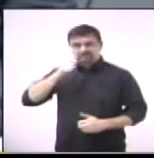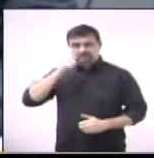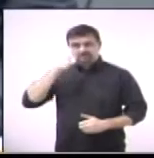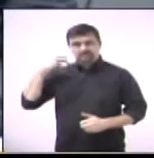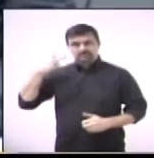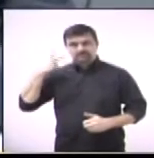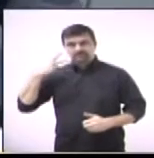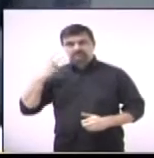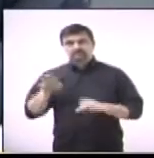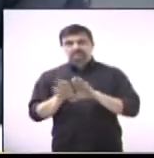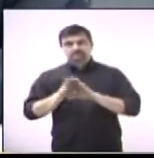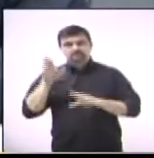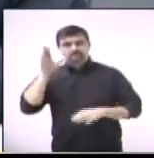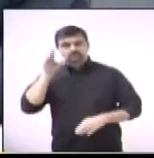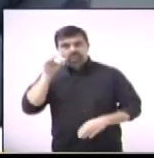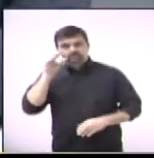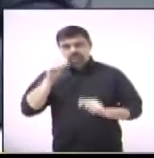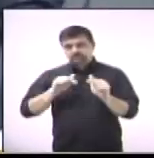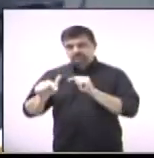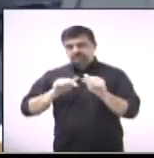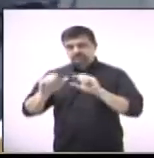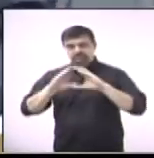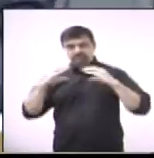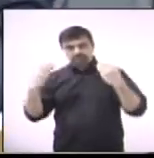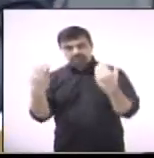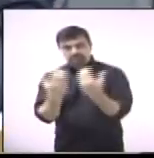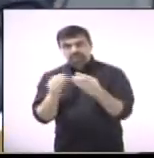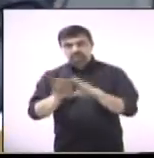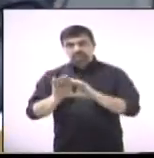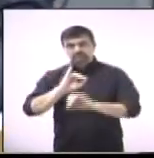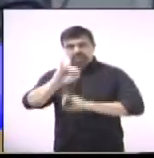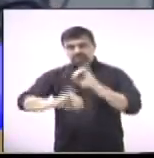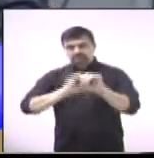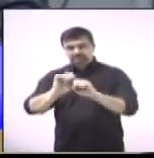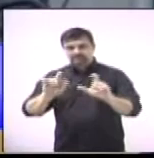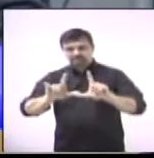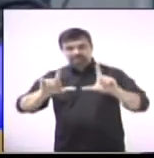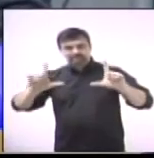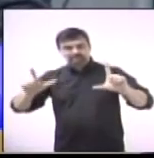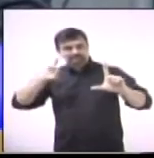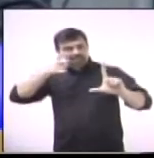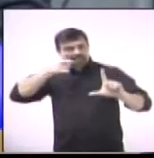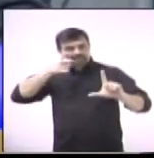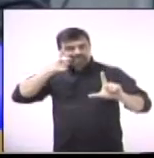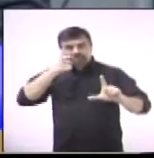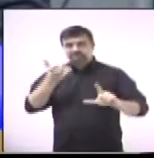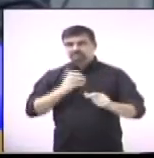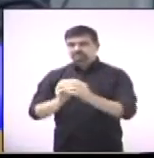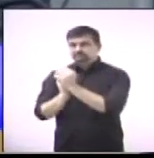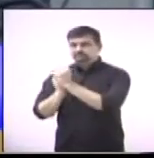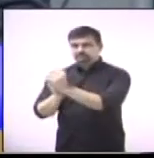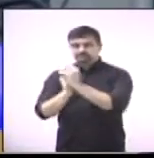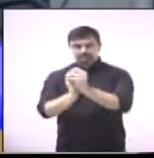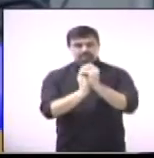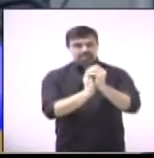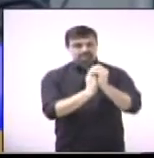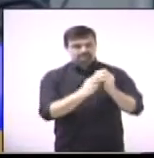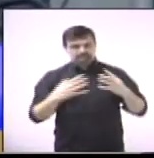funcionários e funcionárias da casa, pessoas que nos assistem pela internet. Quero saudar aqui